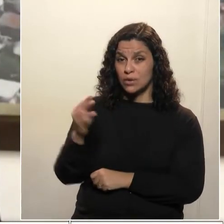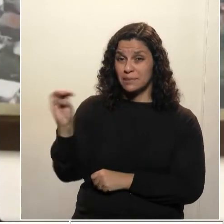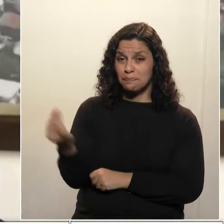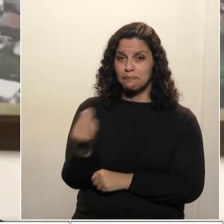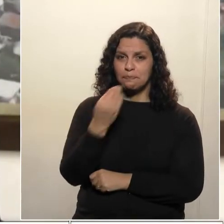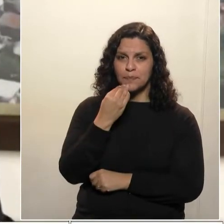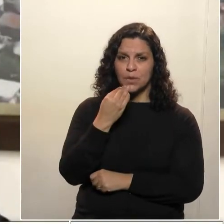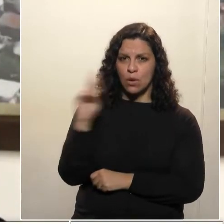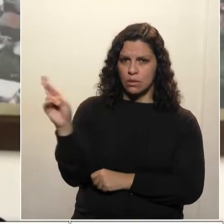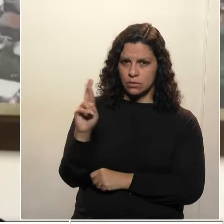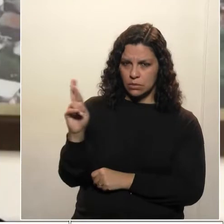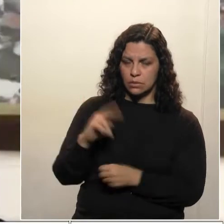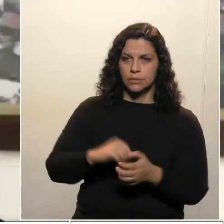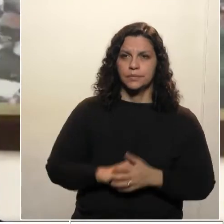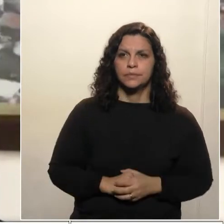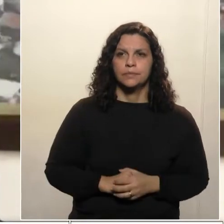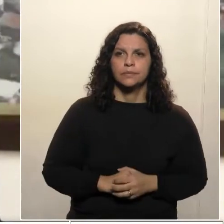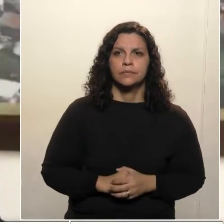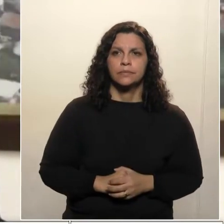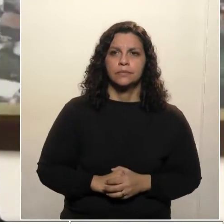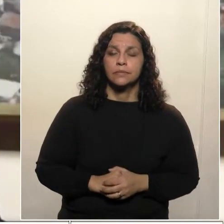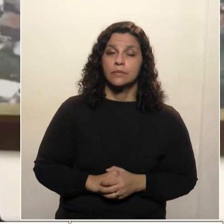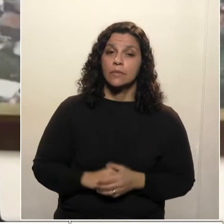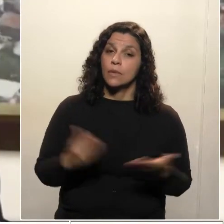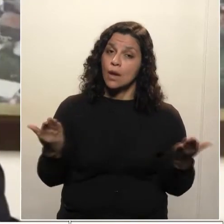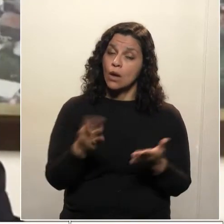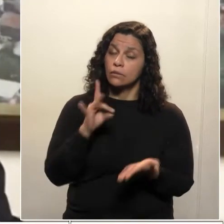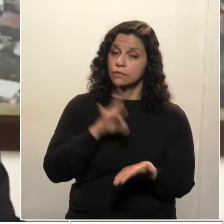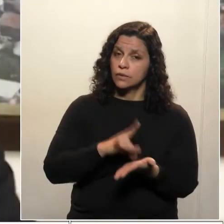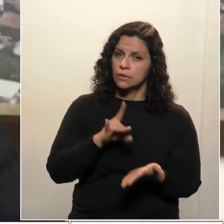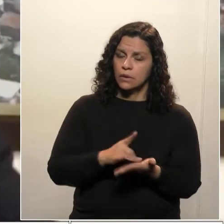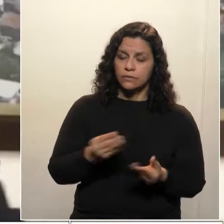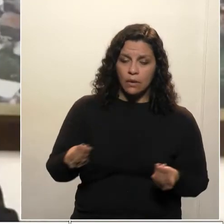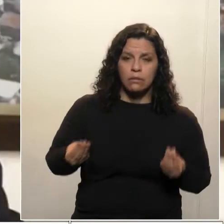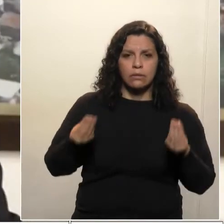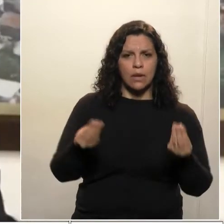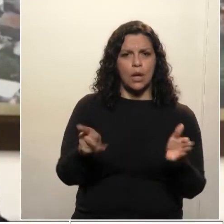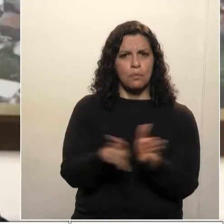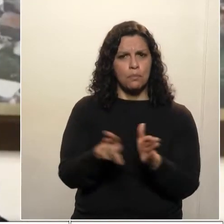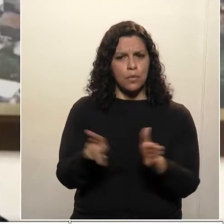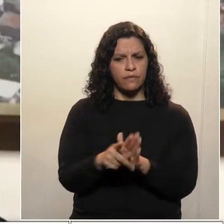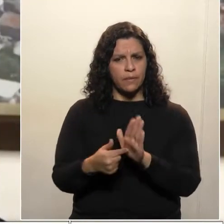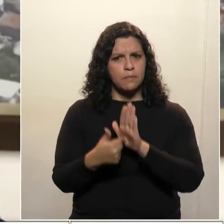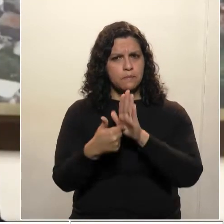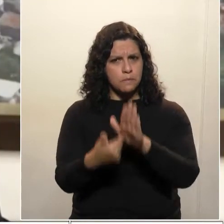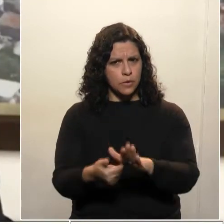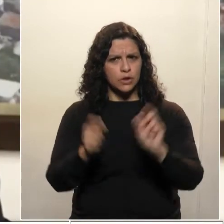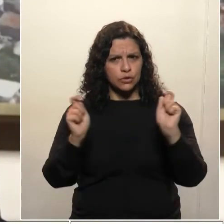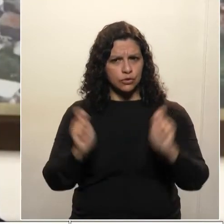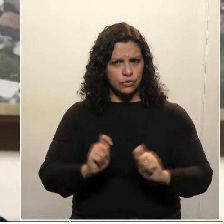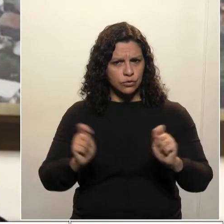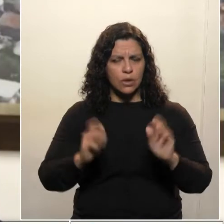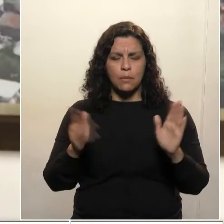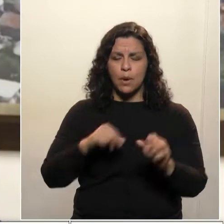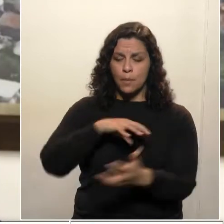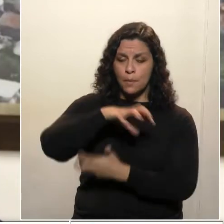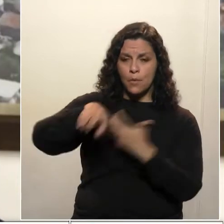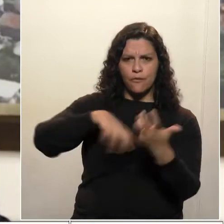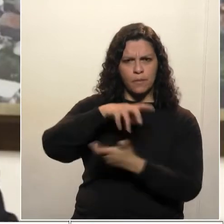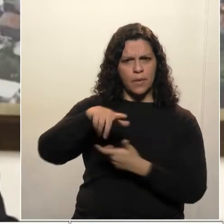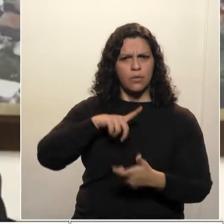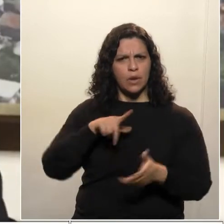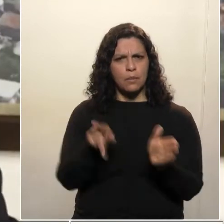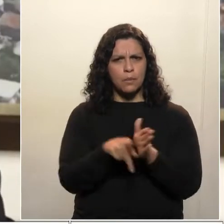de reais. Mas realmente vai trazer e está trazendo já uma grande redução